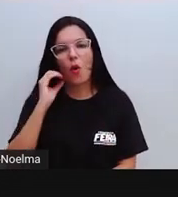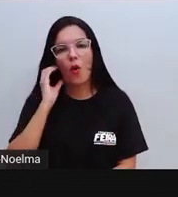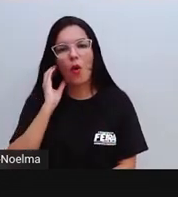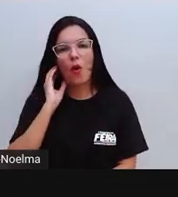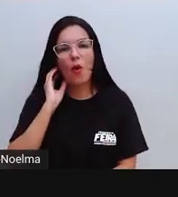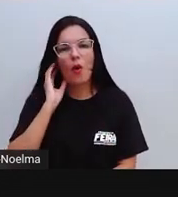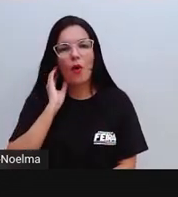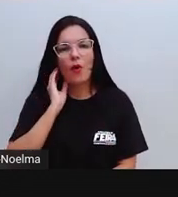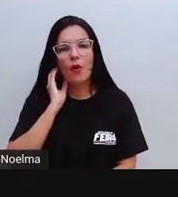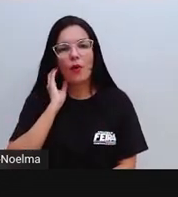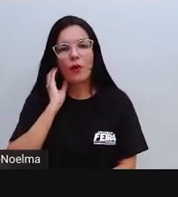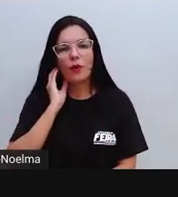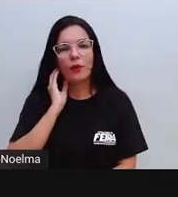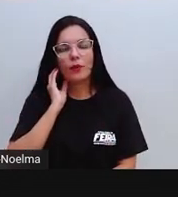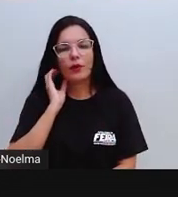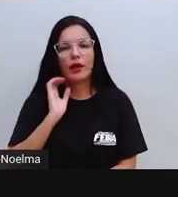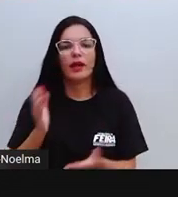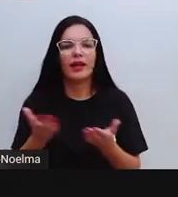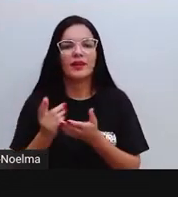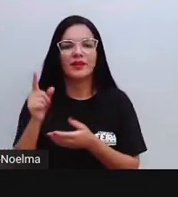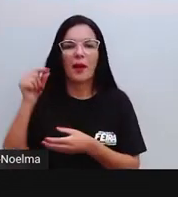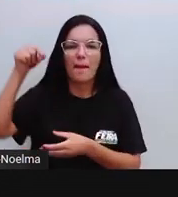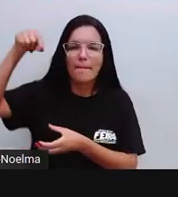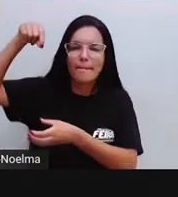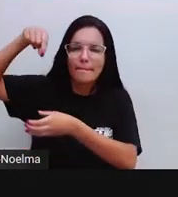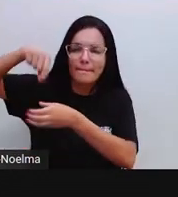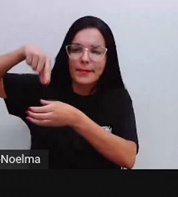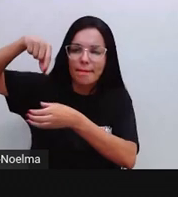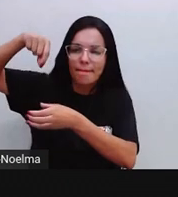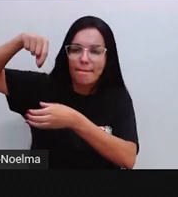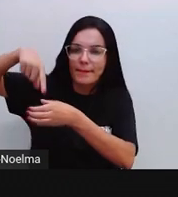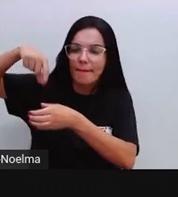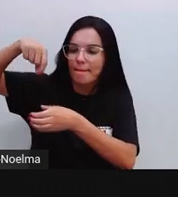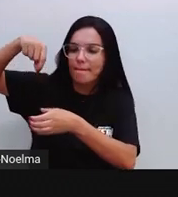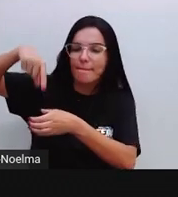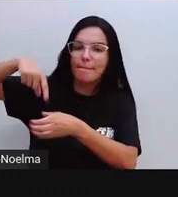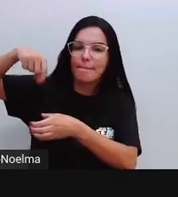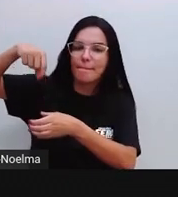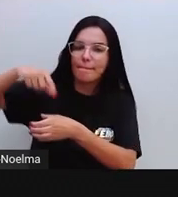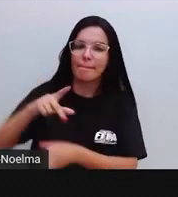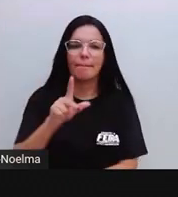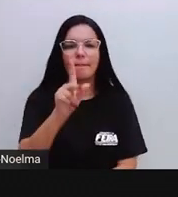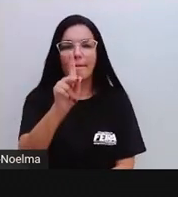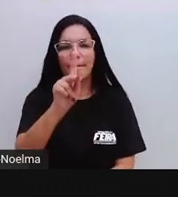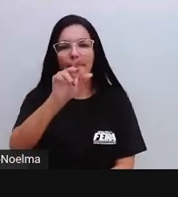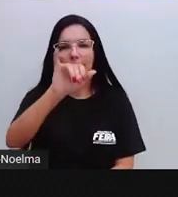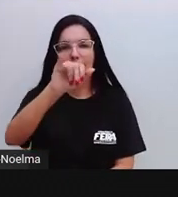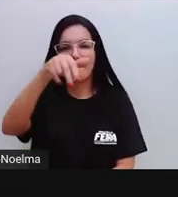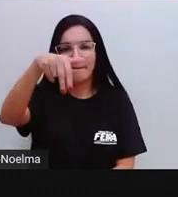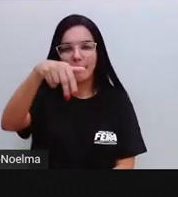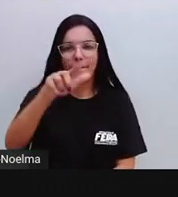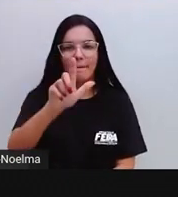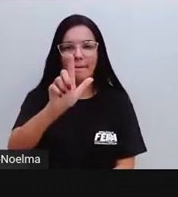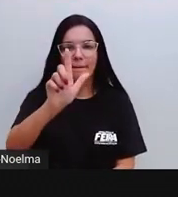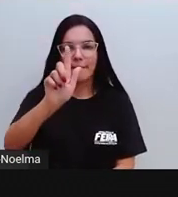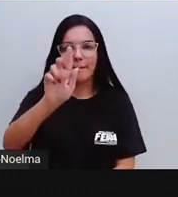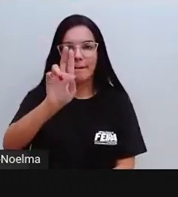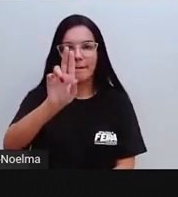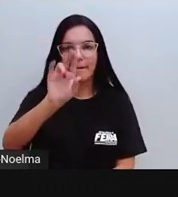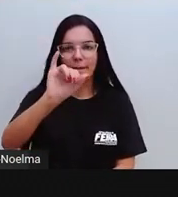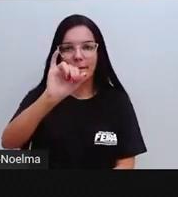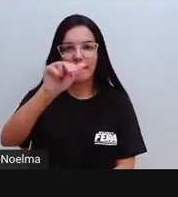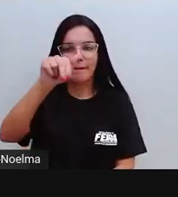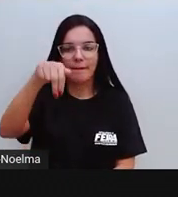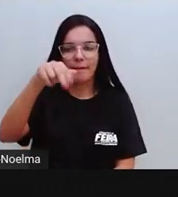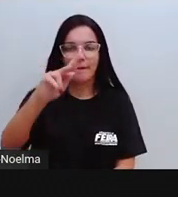Pinguinho. Pinguinho. Olha lá. Pinguinho. Observem que na palavra pinguinho,